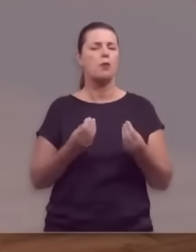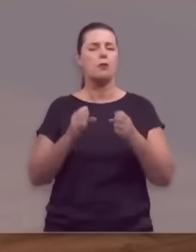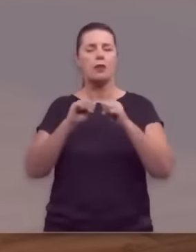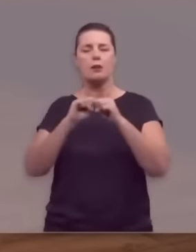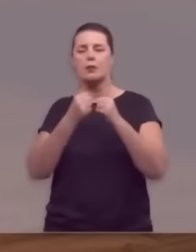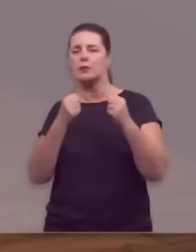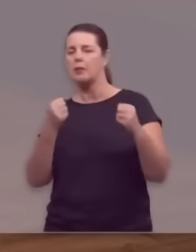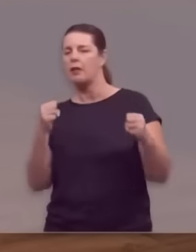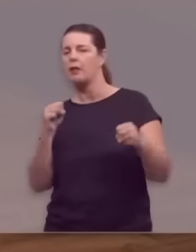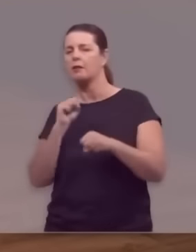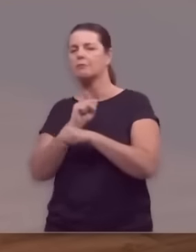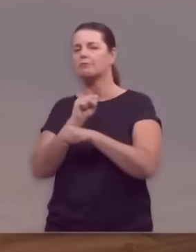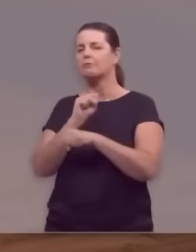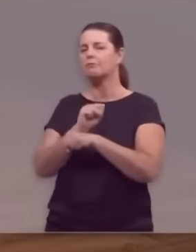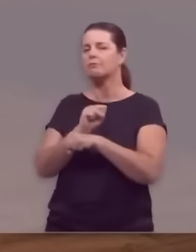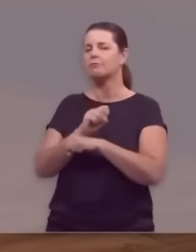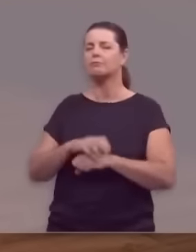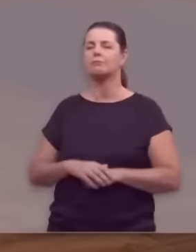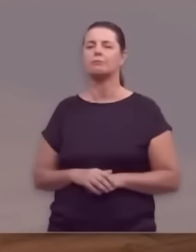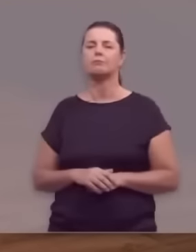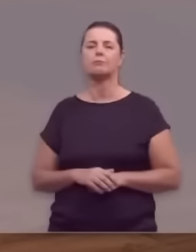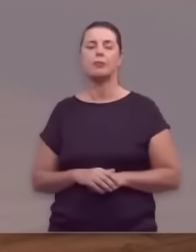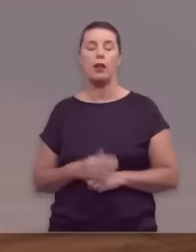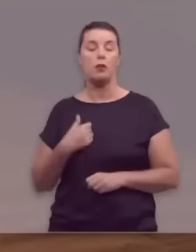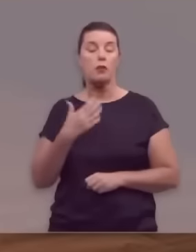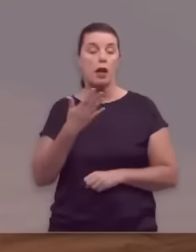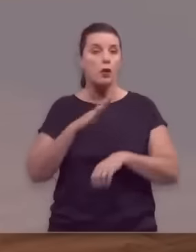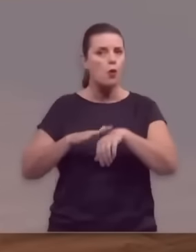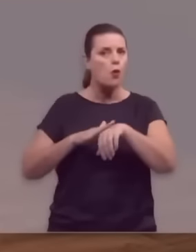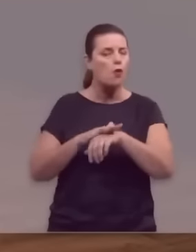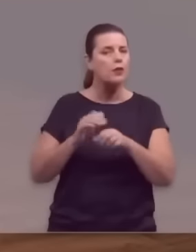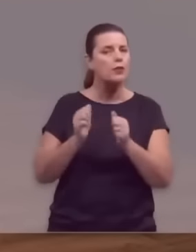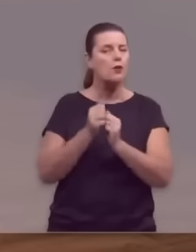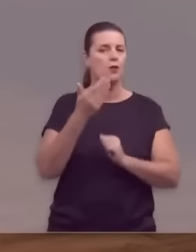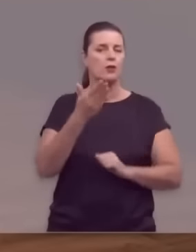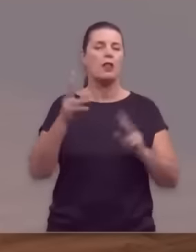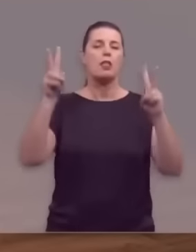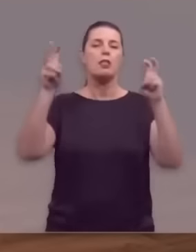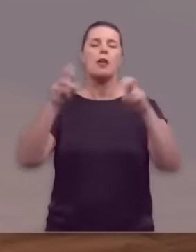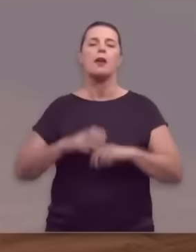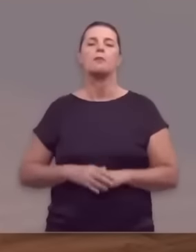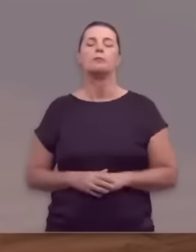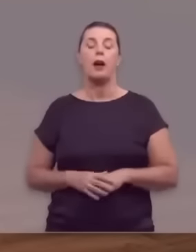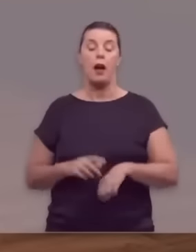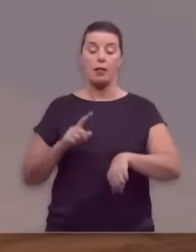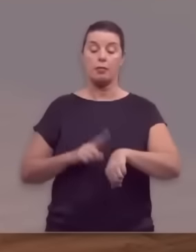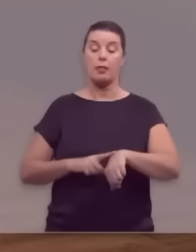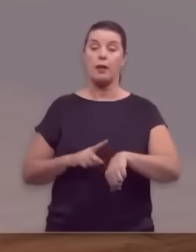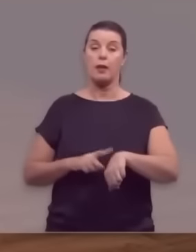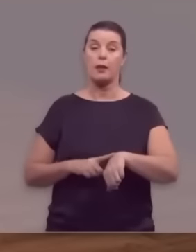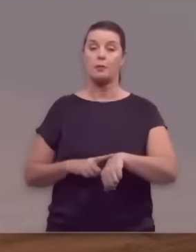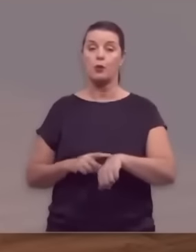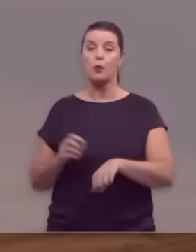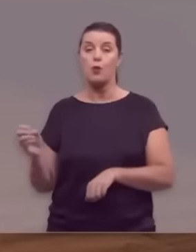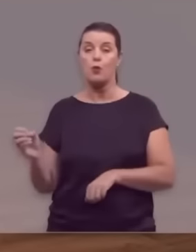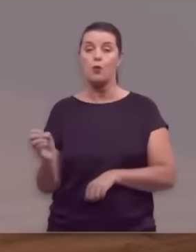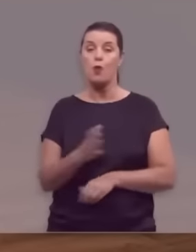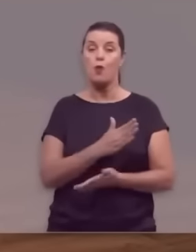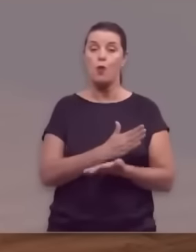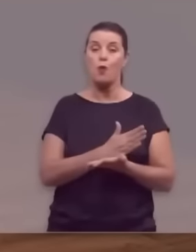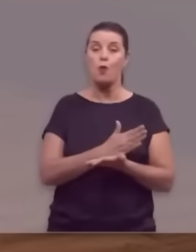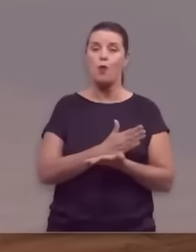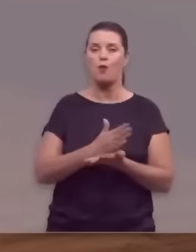expectativas. Hoje eu quero conversar com você sobre o tema, é hora de recomeçar.